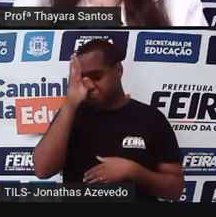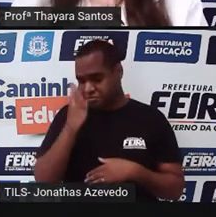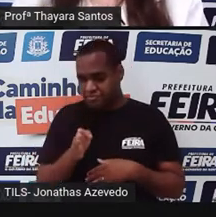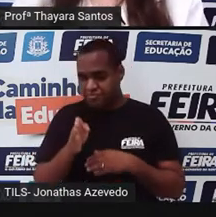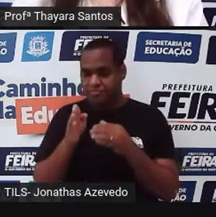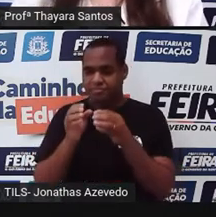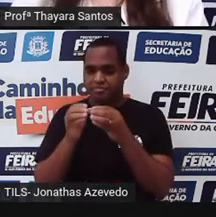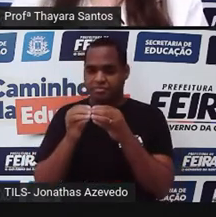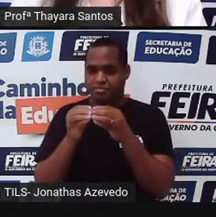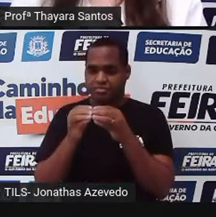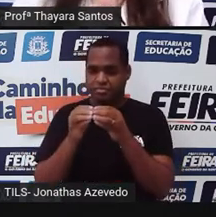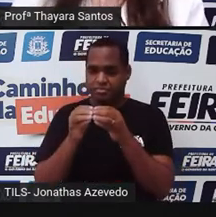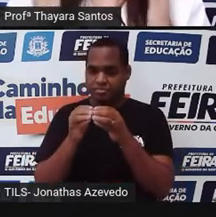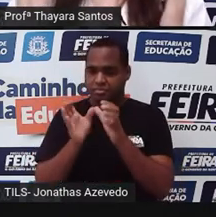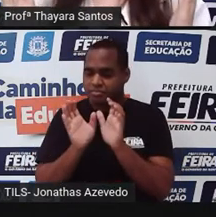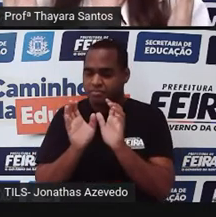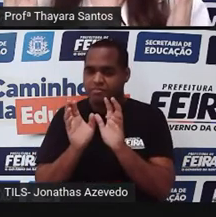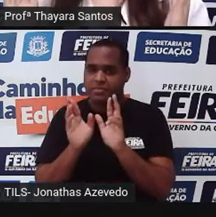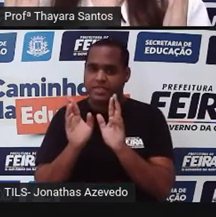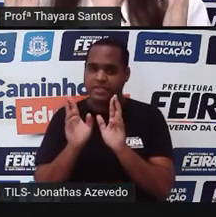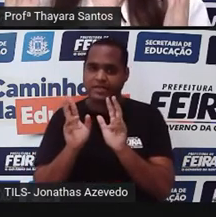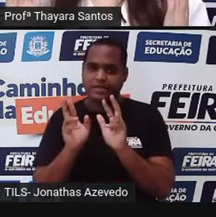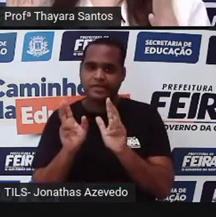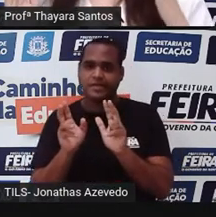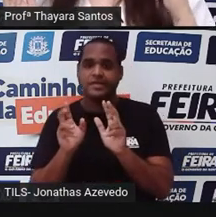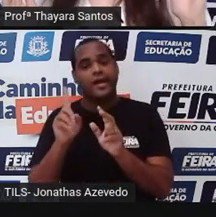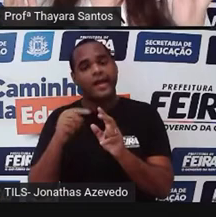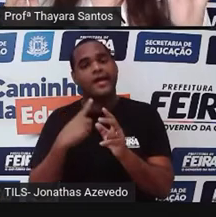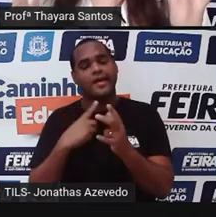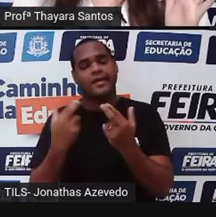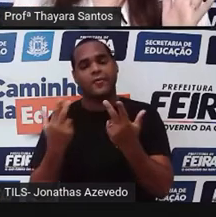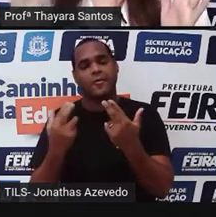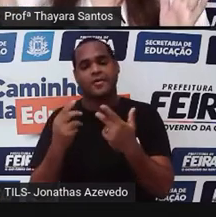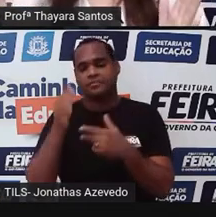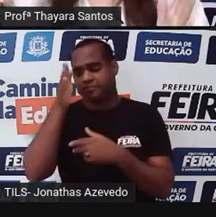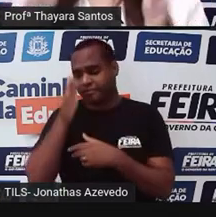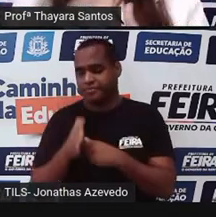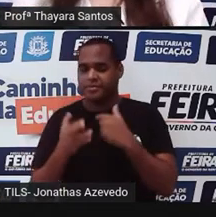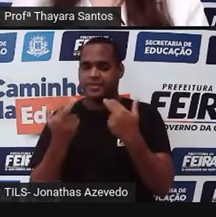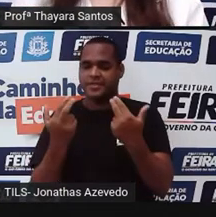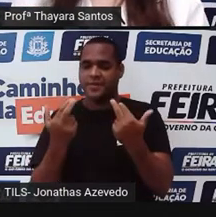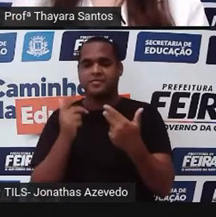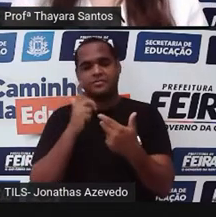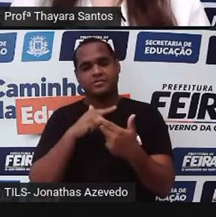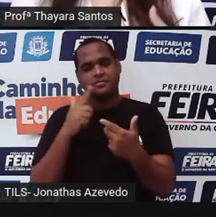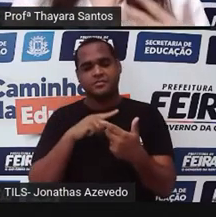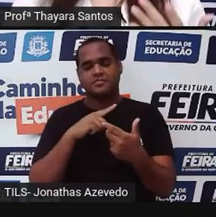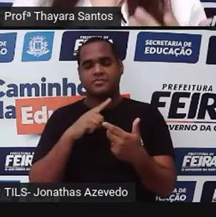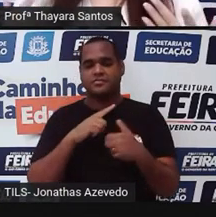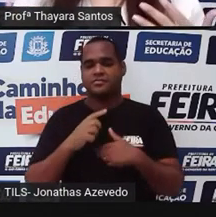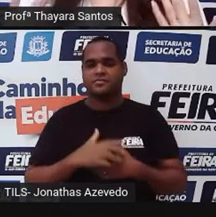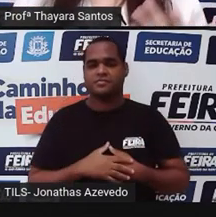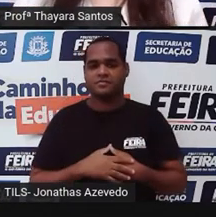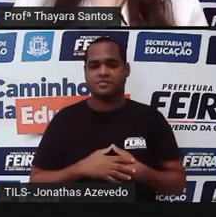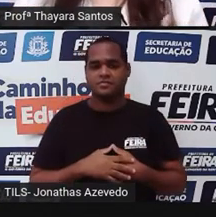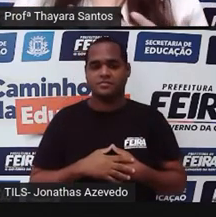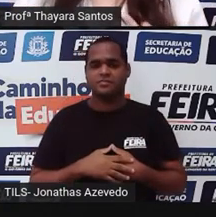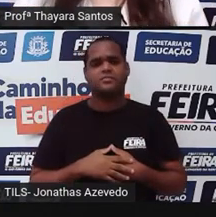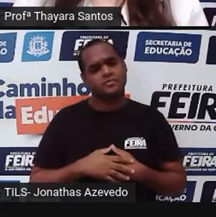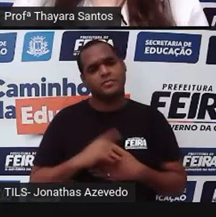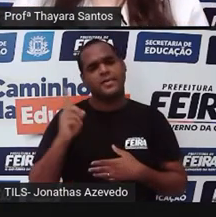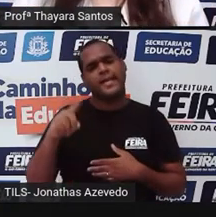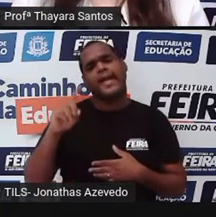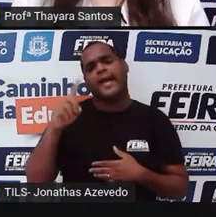cortar aqui no meio esses animais, eu vou ter dois lados iguais. Tudo que tem de um lado vai ter no outro também. E como é que esses animais